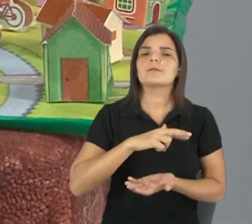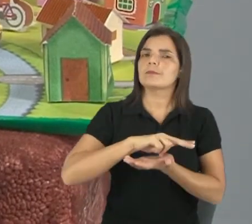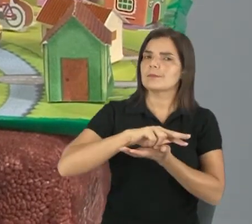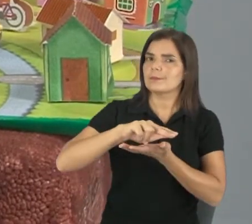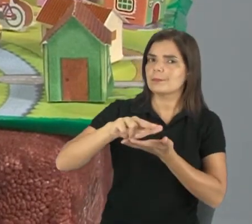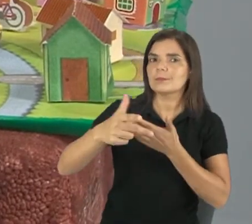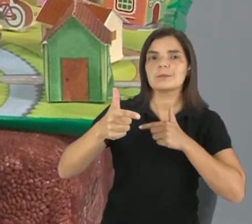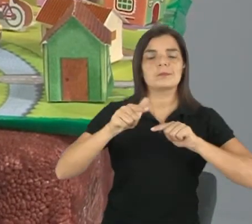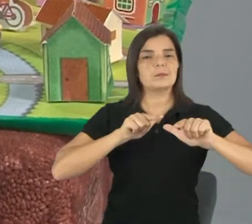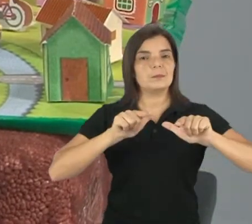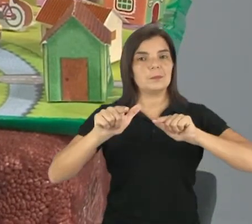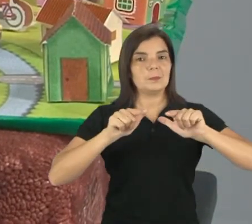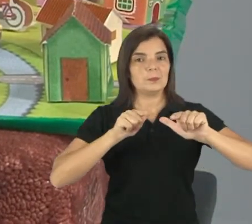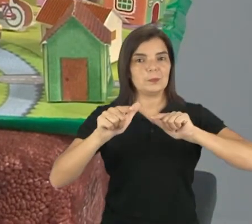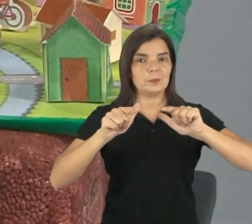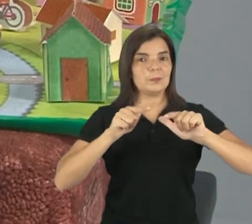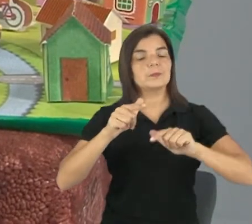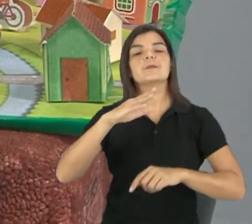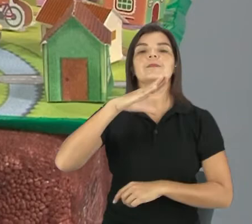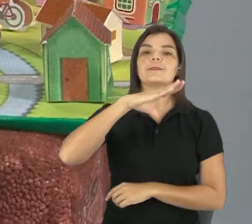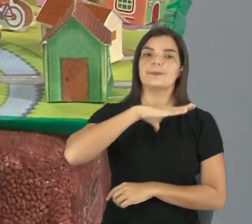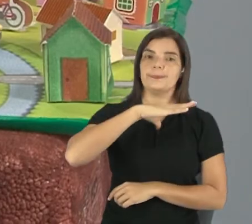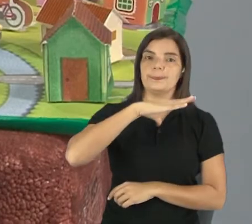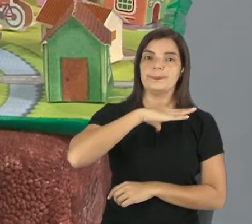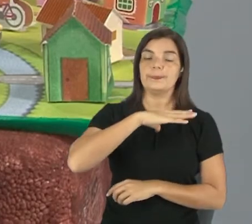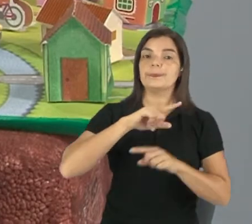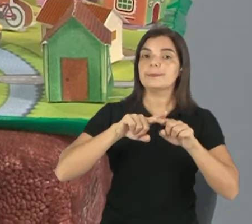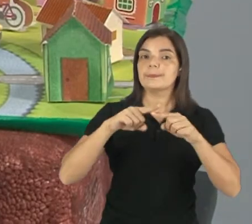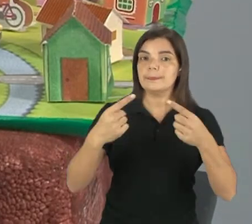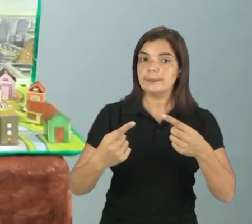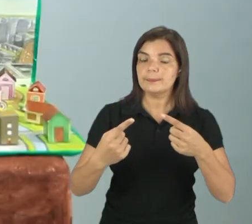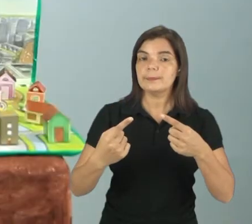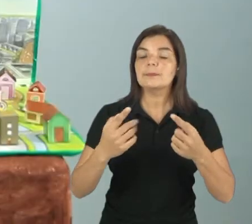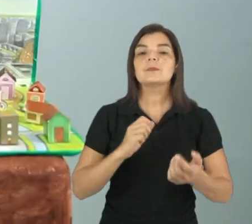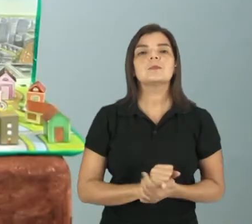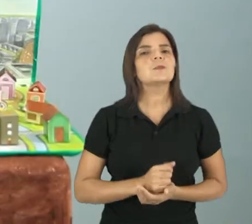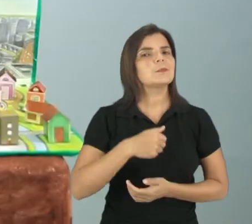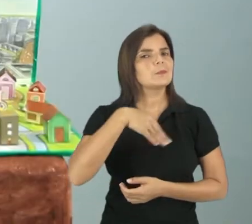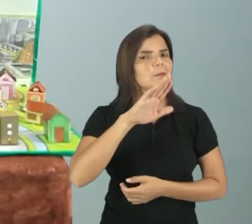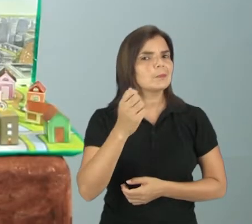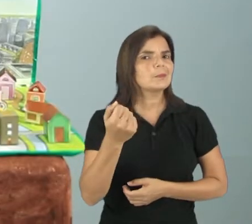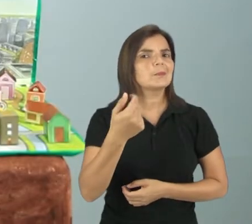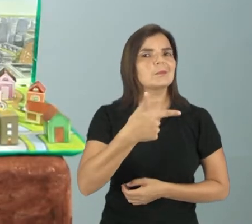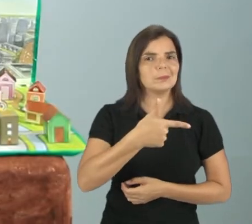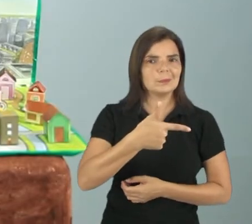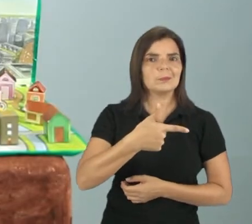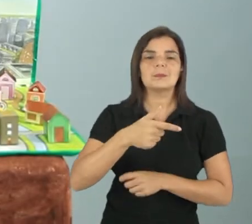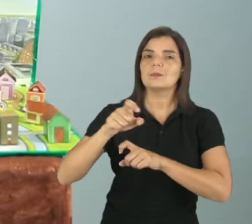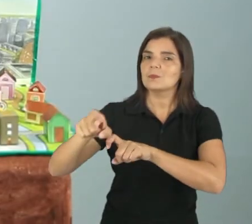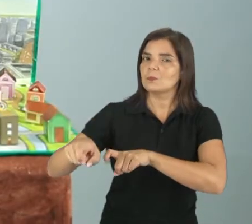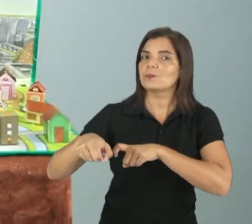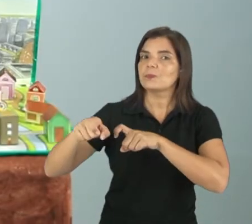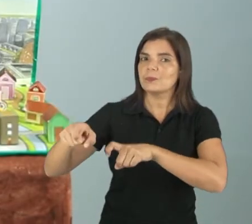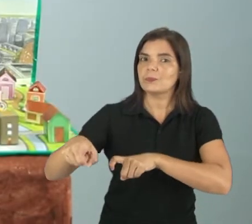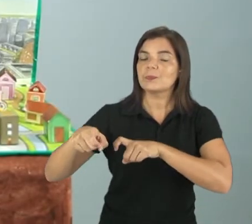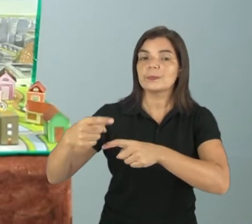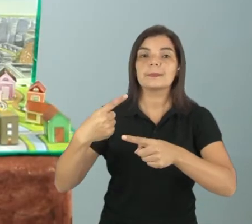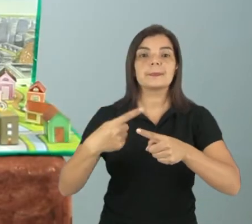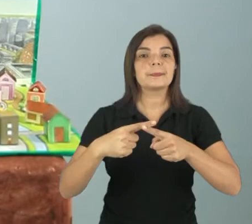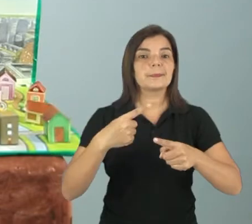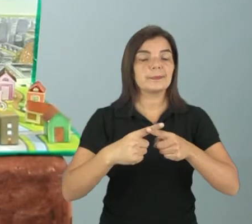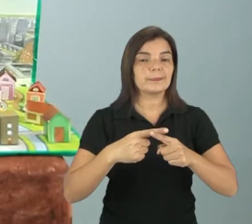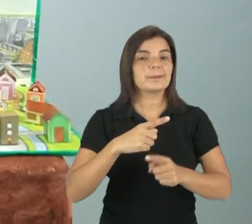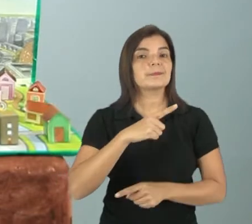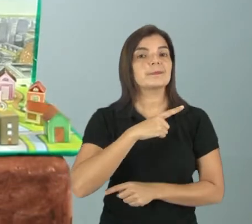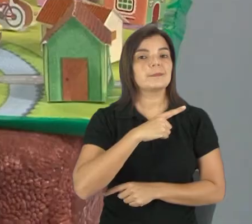tipos de trabalho aqui na zona urbana, mais até do que na zona rural. rural, porque